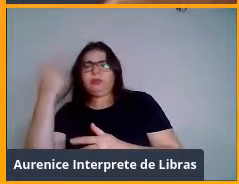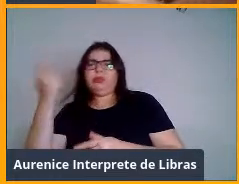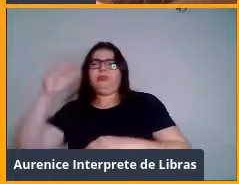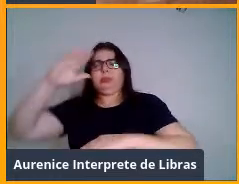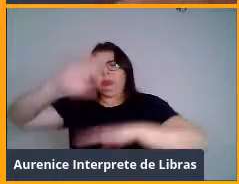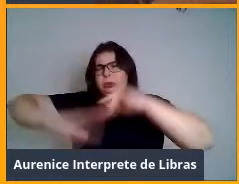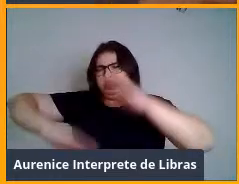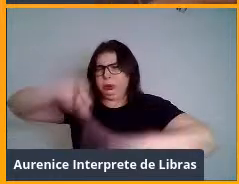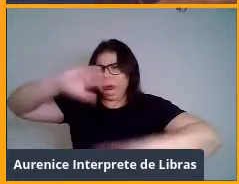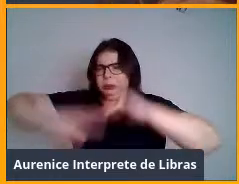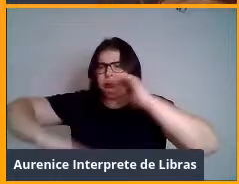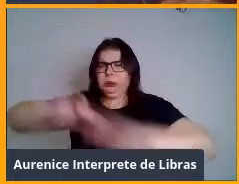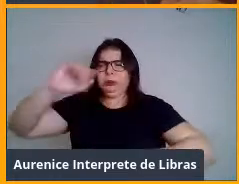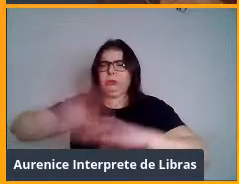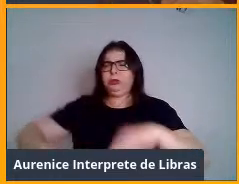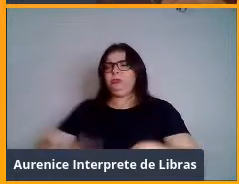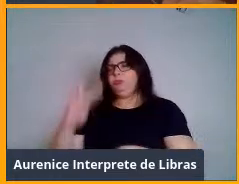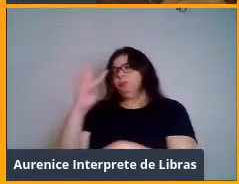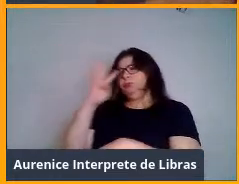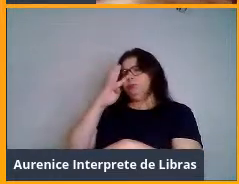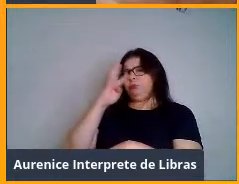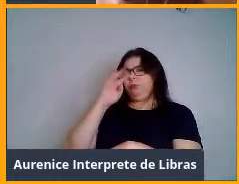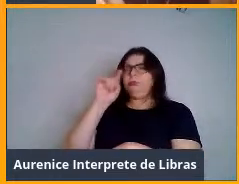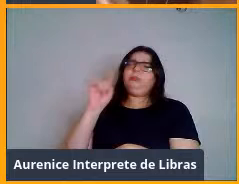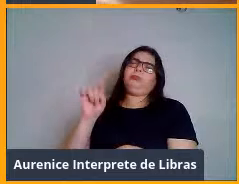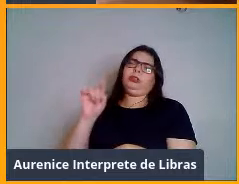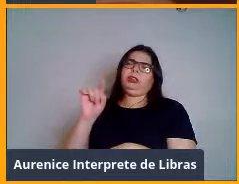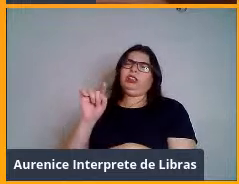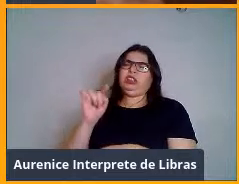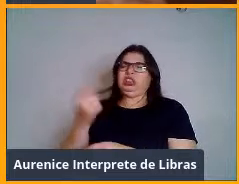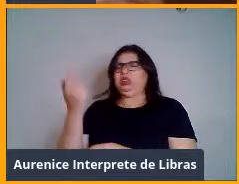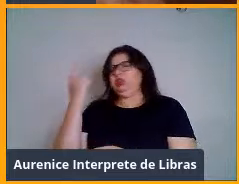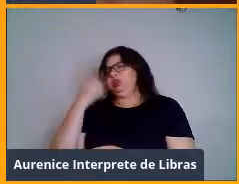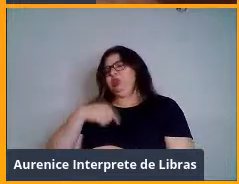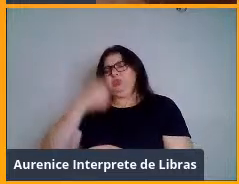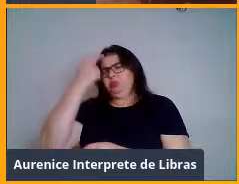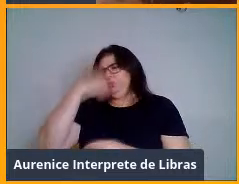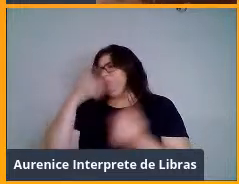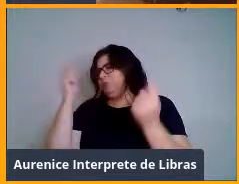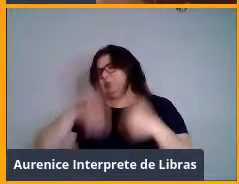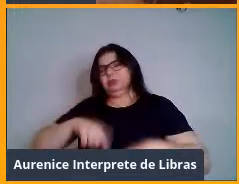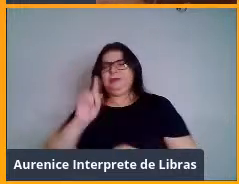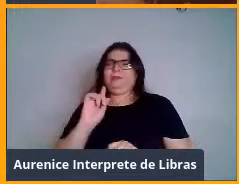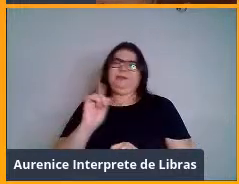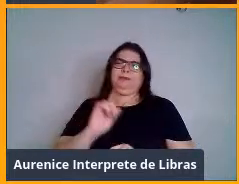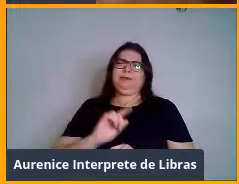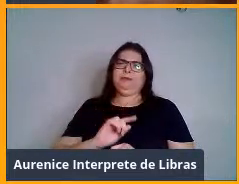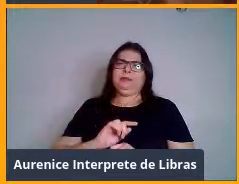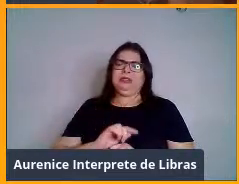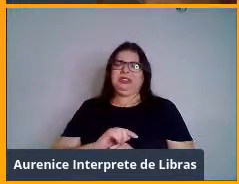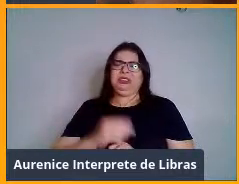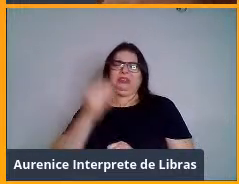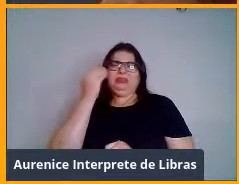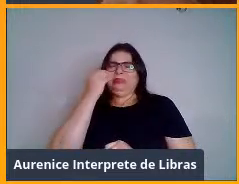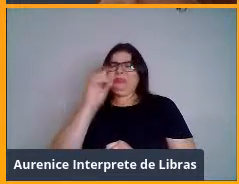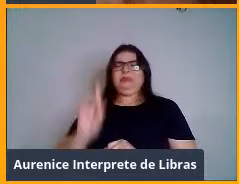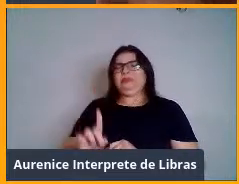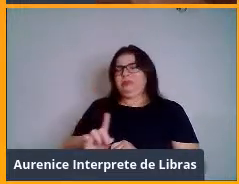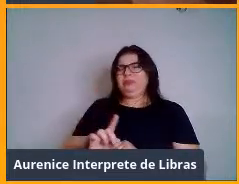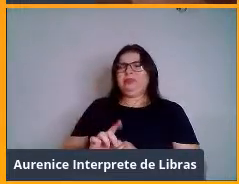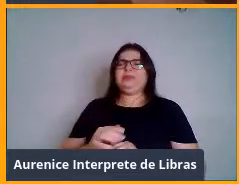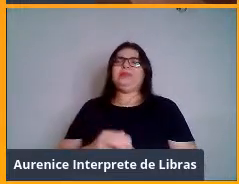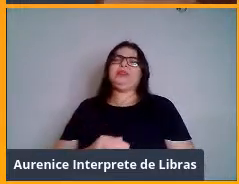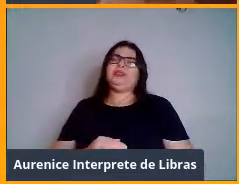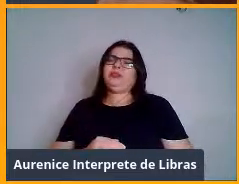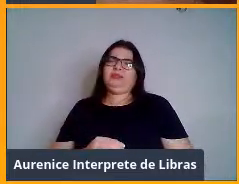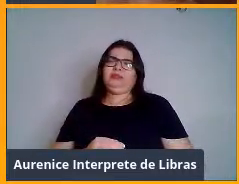Aí o pessoal olha para eles dois o que eles fazem, diz que não consegue fazer e não vai nem fazer um lado experimental. Não é bem assim.